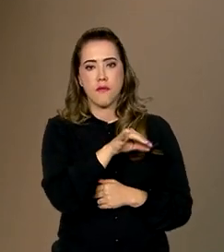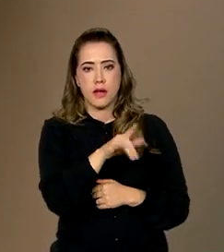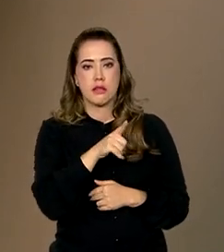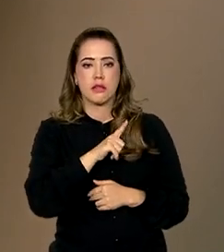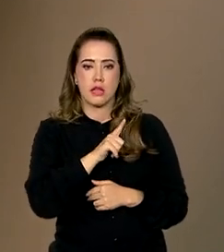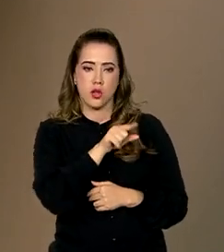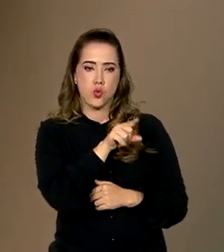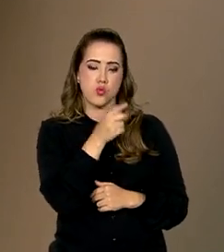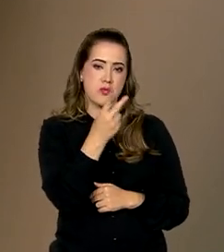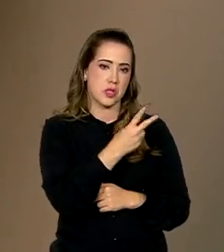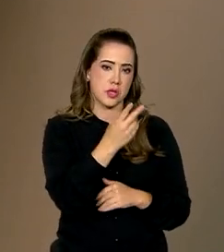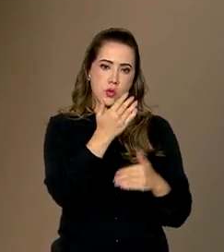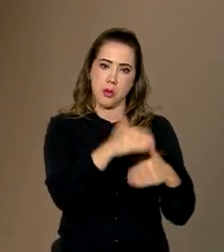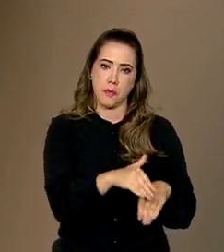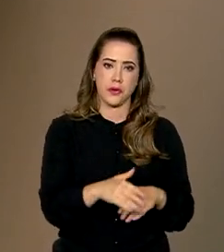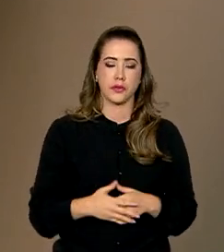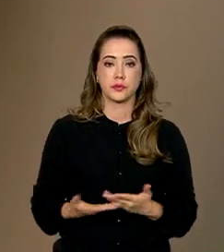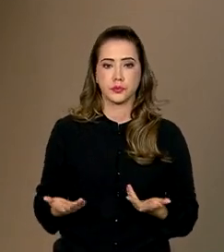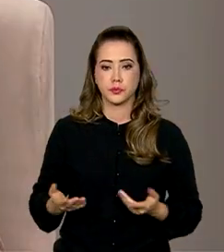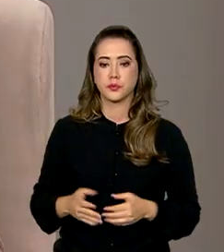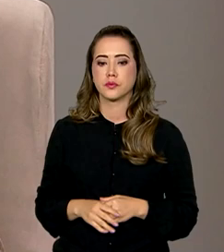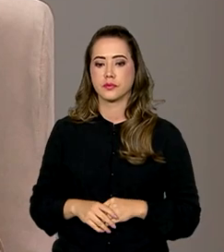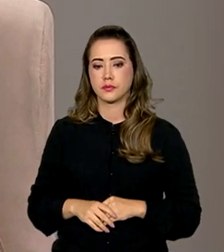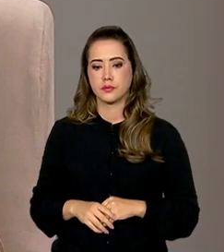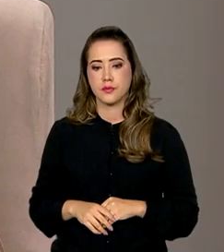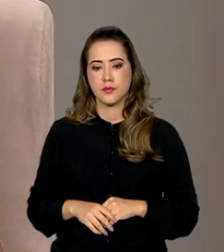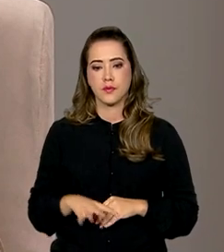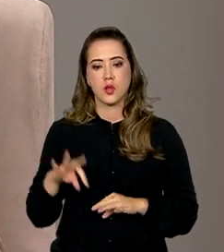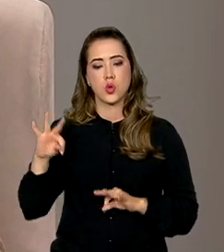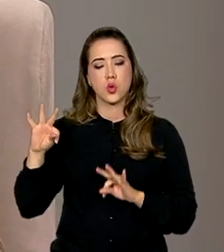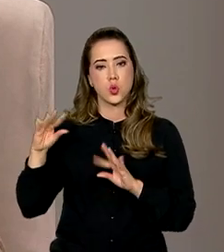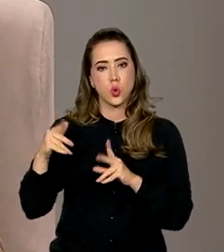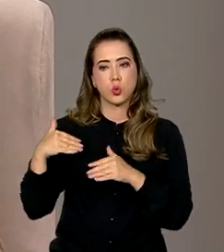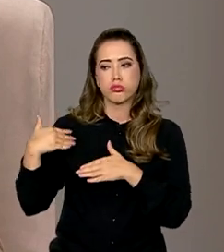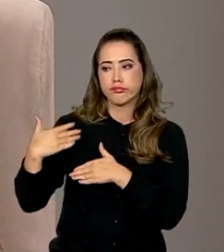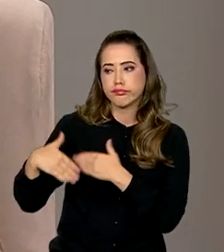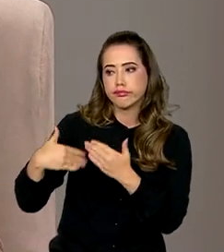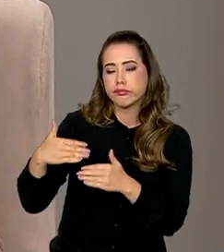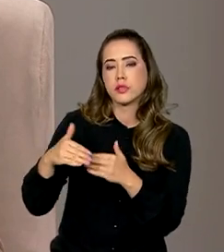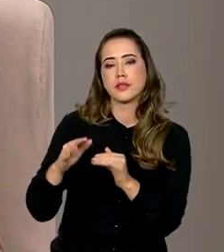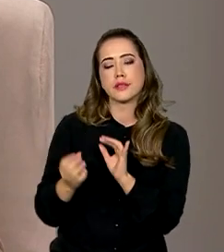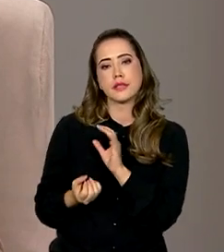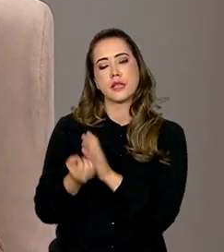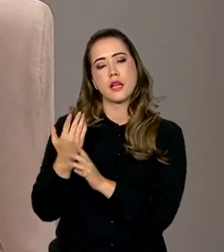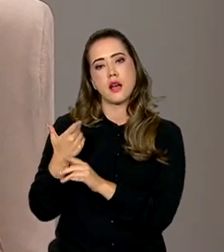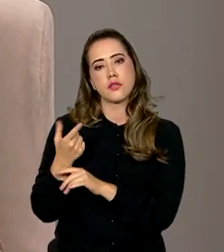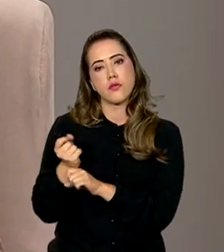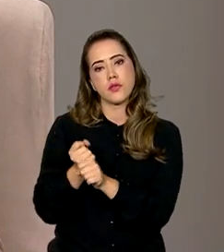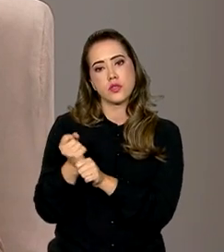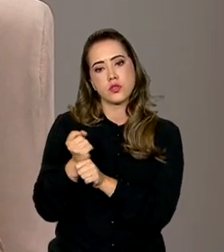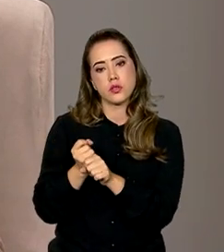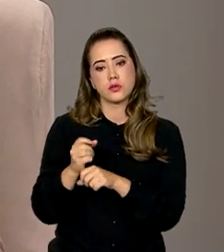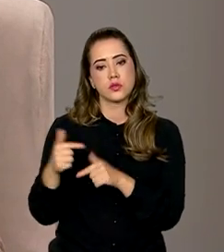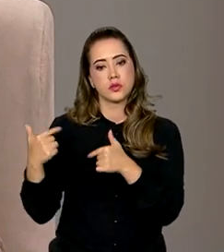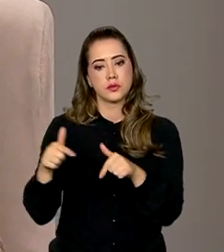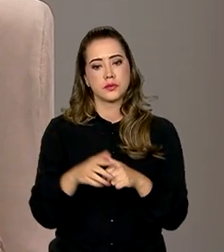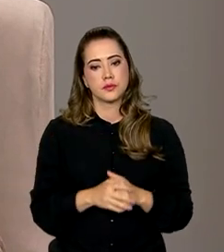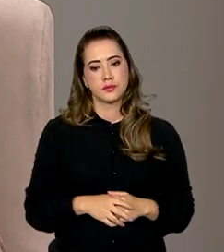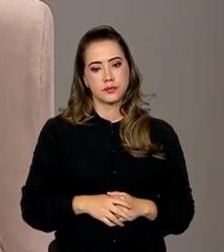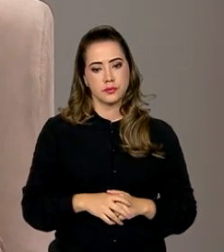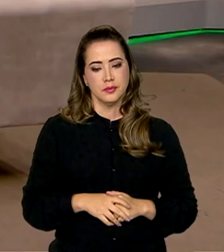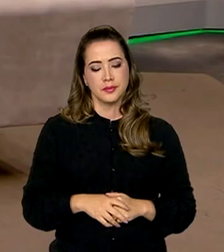obtiver numa segunda edição do Enem. É todo um know-how construído ao longo de mais de 20 anos, né? É,